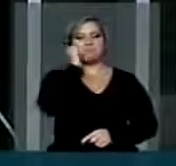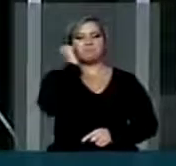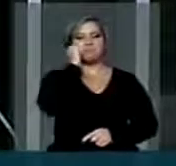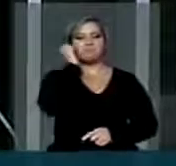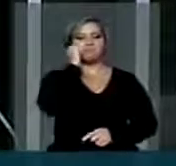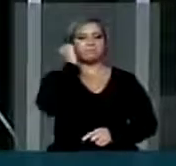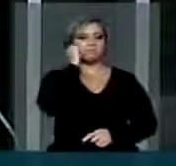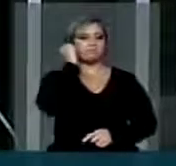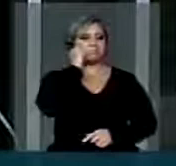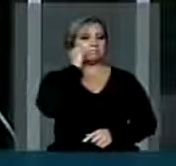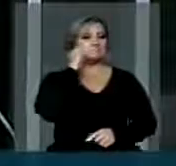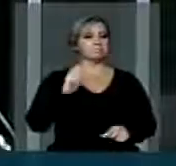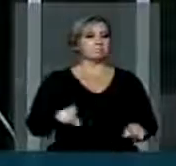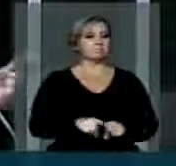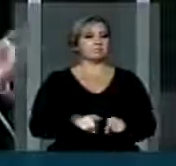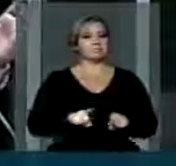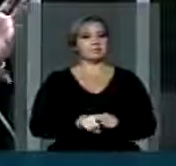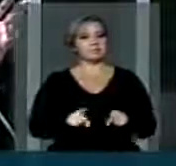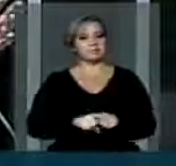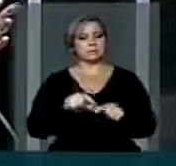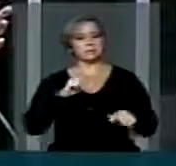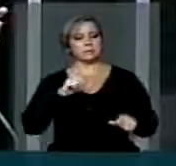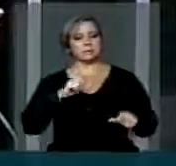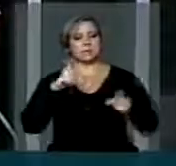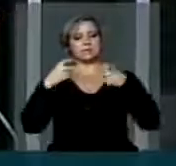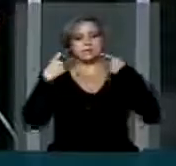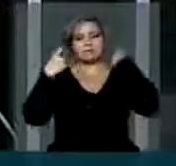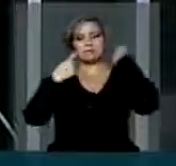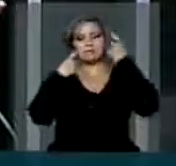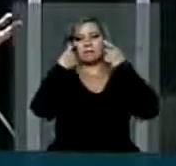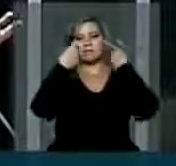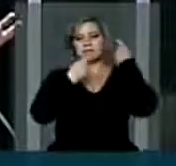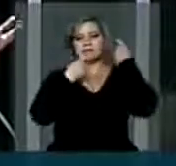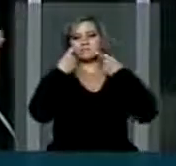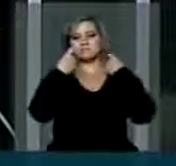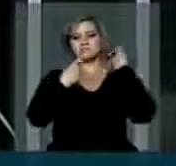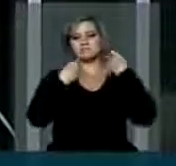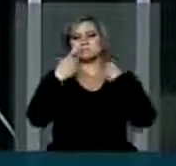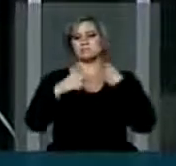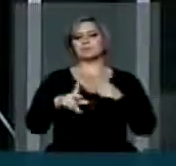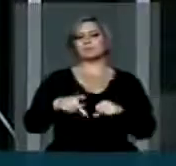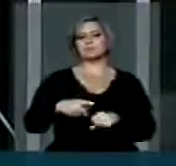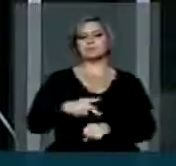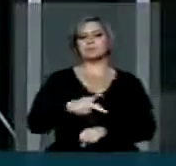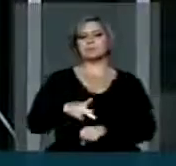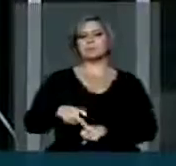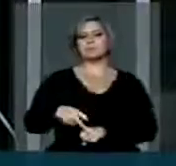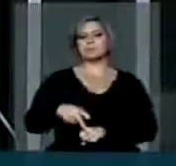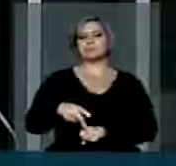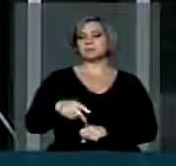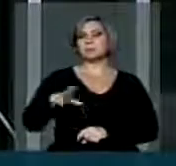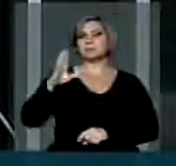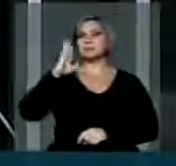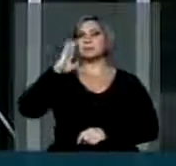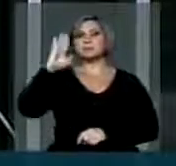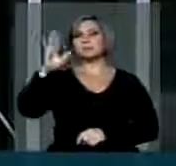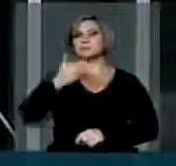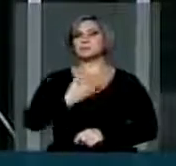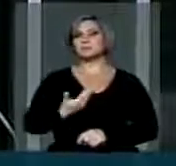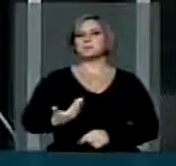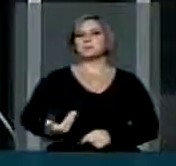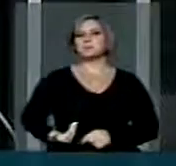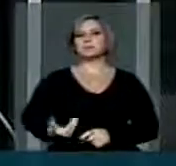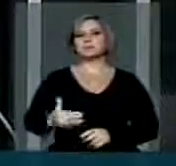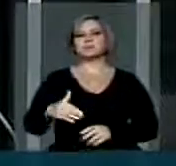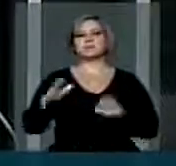disso há uma certa preocupação com a situação do país especialmente do governo, que aos